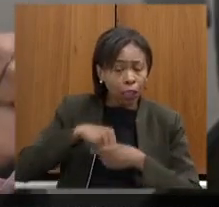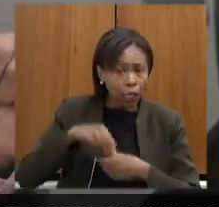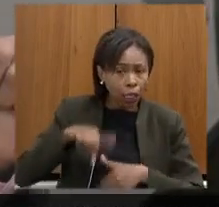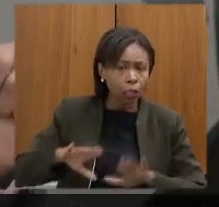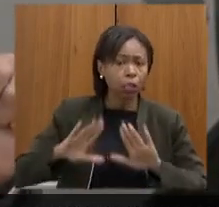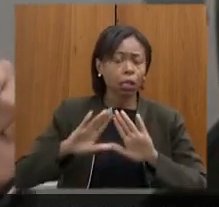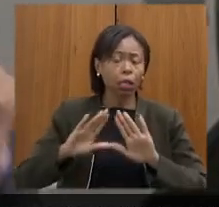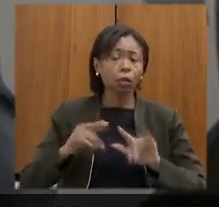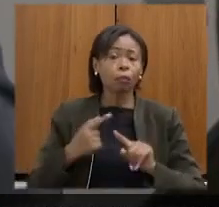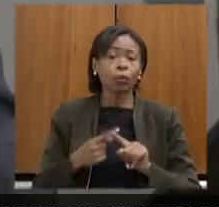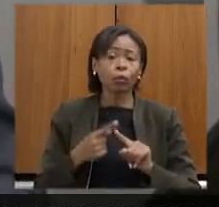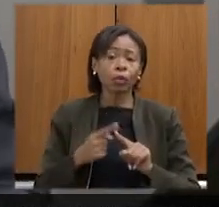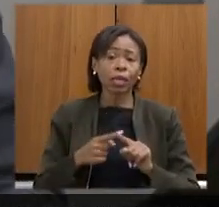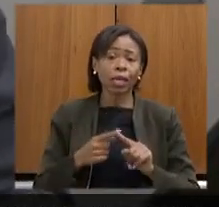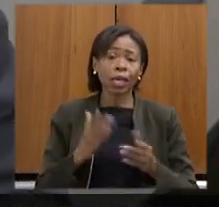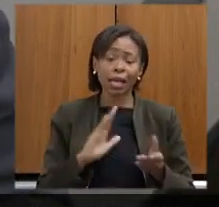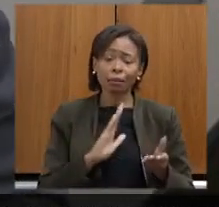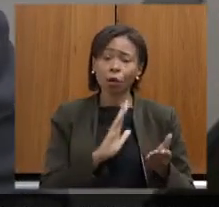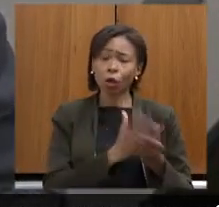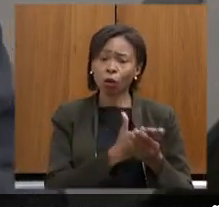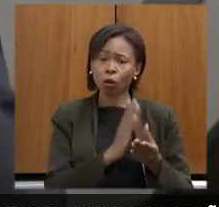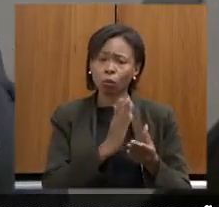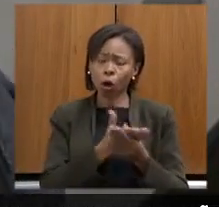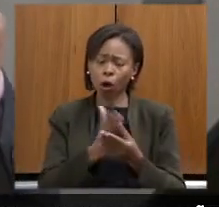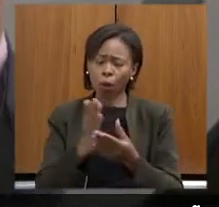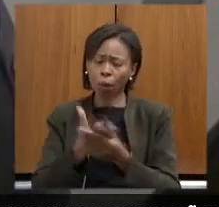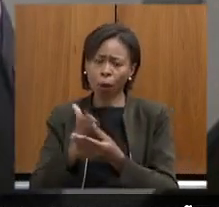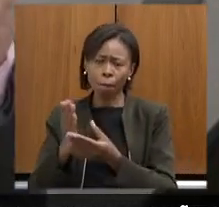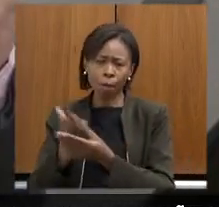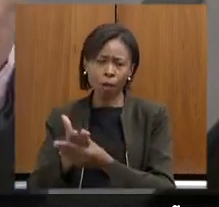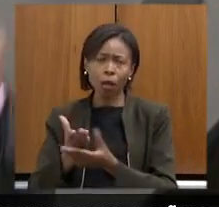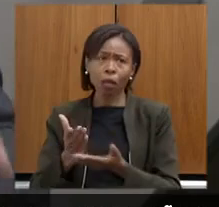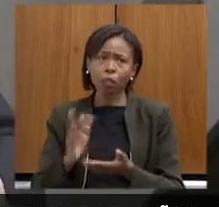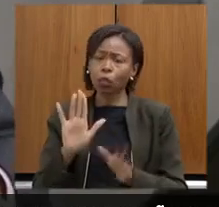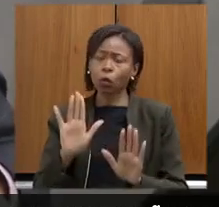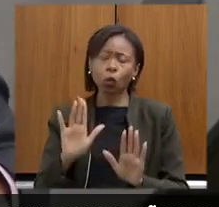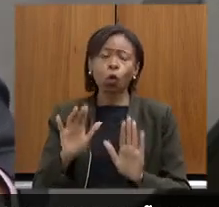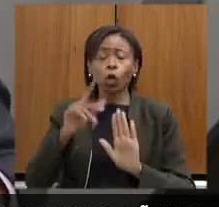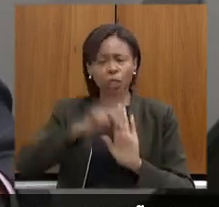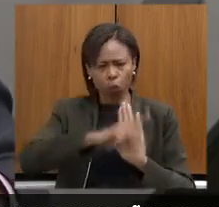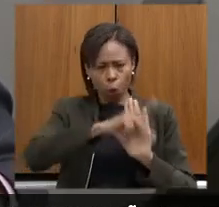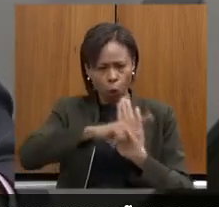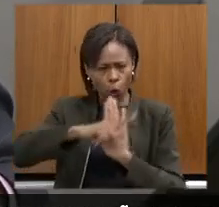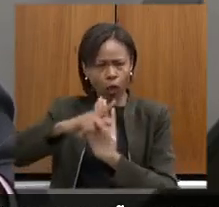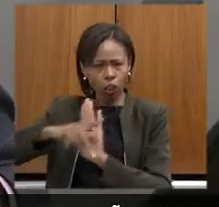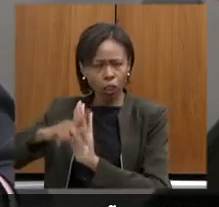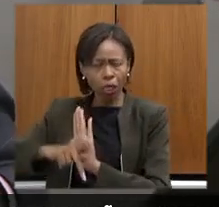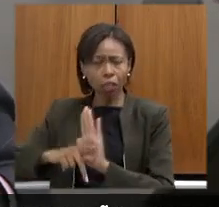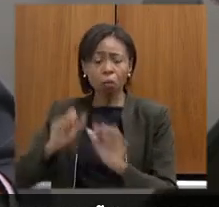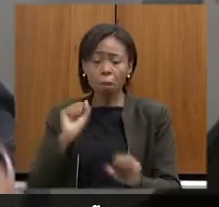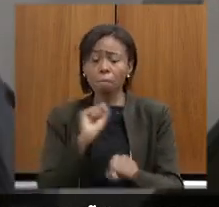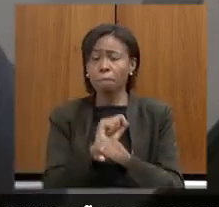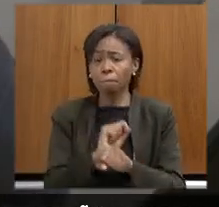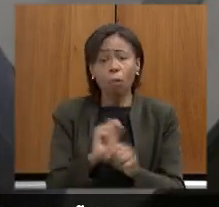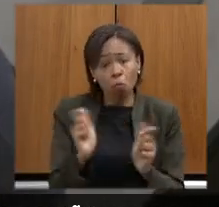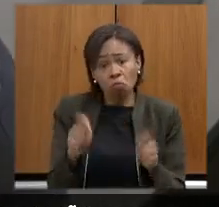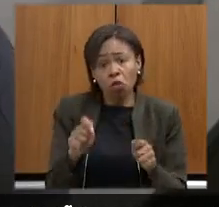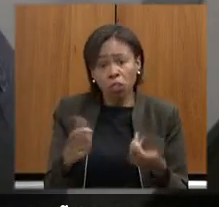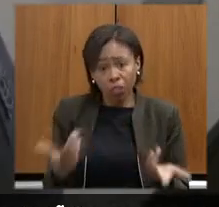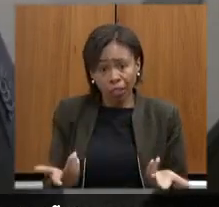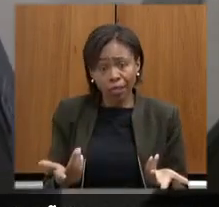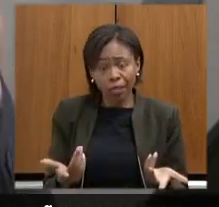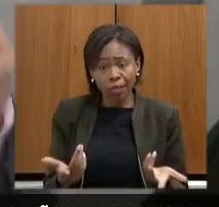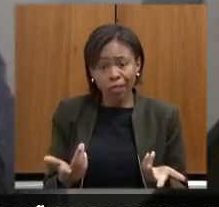processos eles poderiam ser todos esses projetos eles poderiam ser paralisados tanto